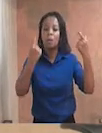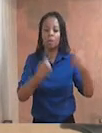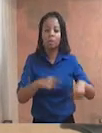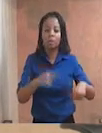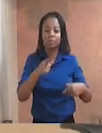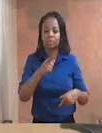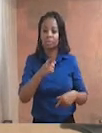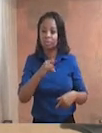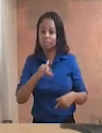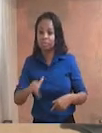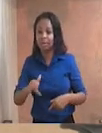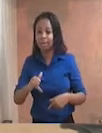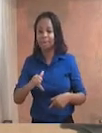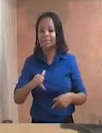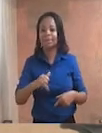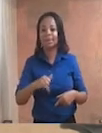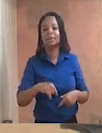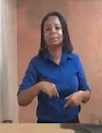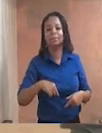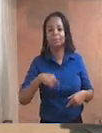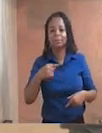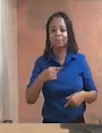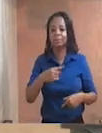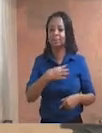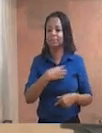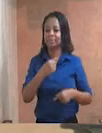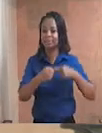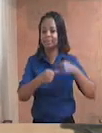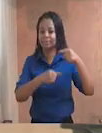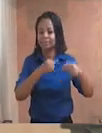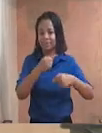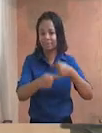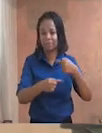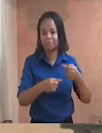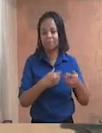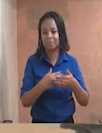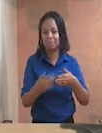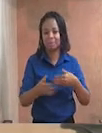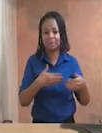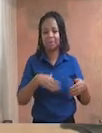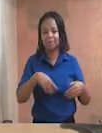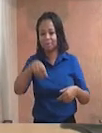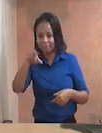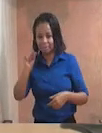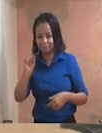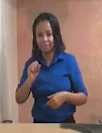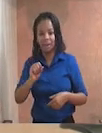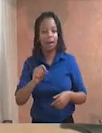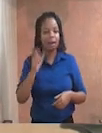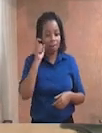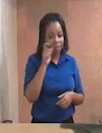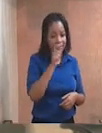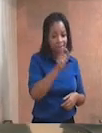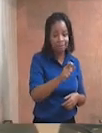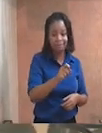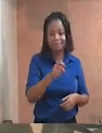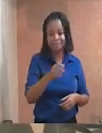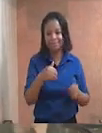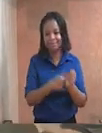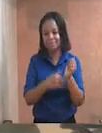herdeiros, sem qualquer restrição. Observado o segredo de justiça. Agradeço a sua oportunidade.